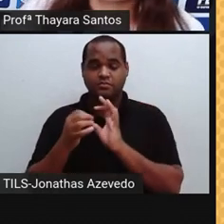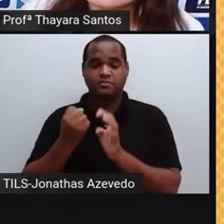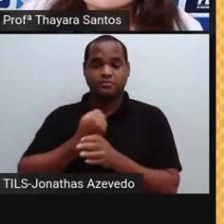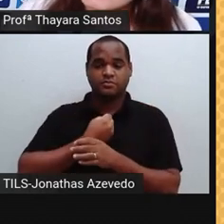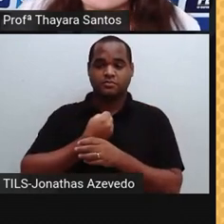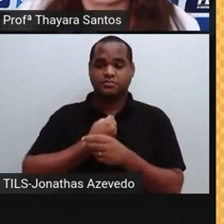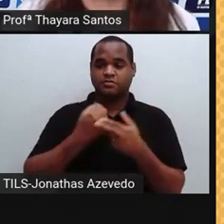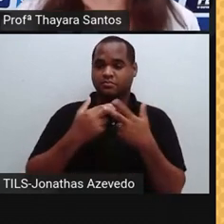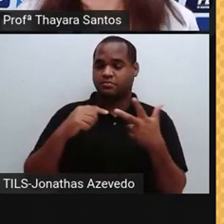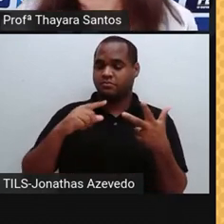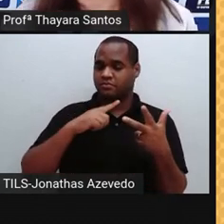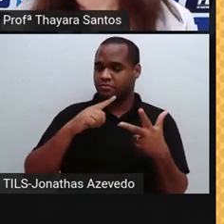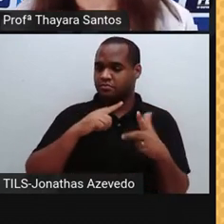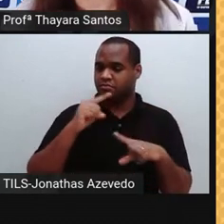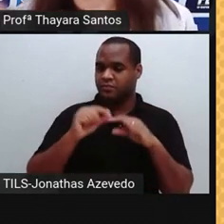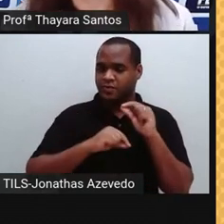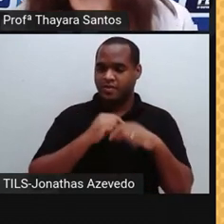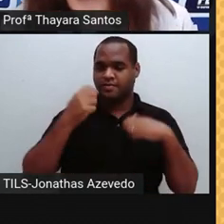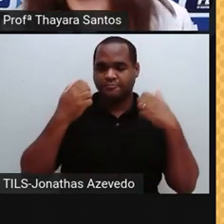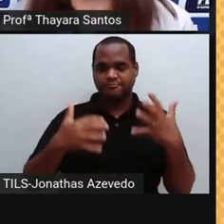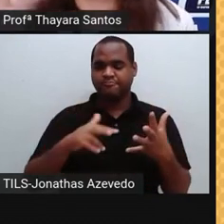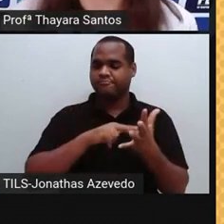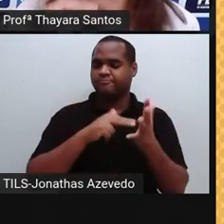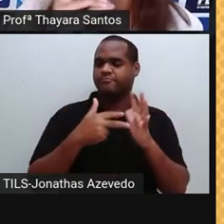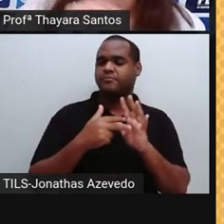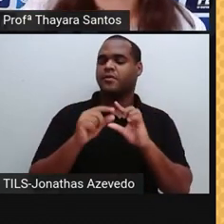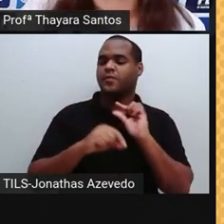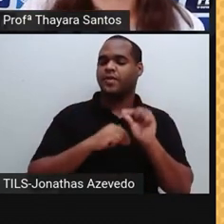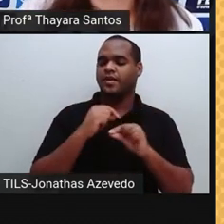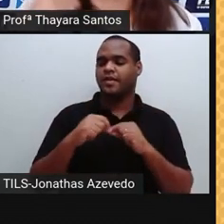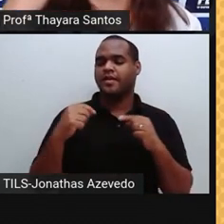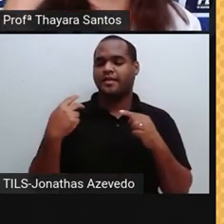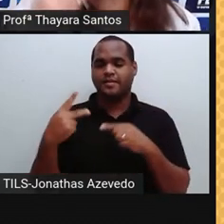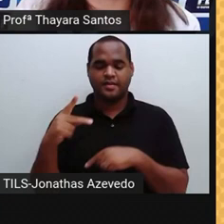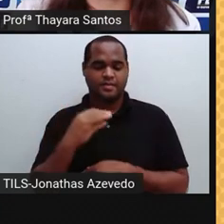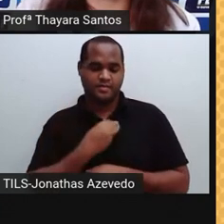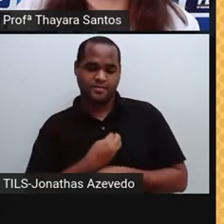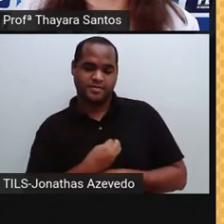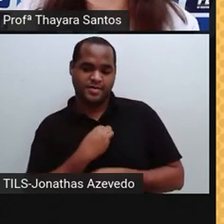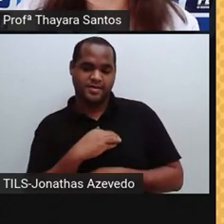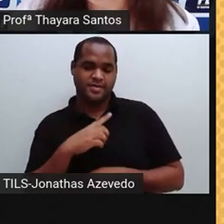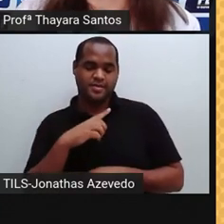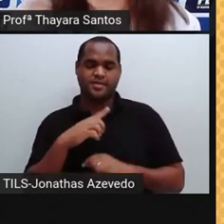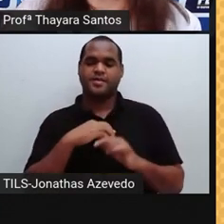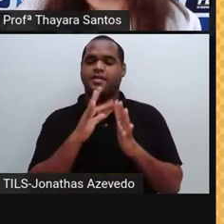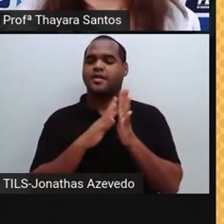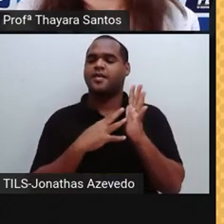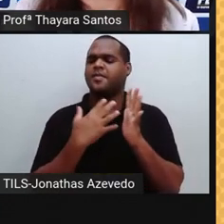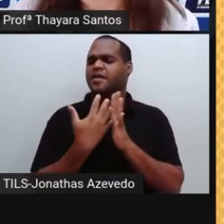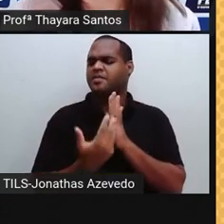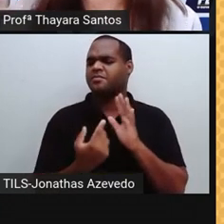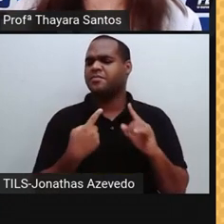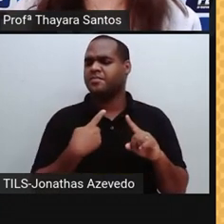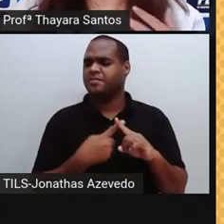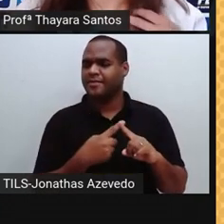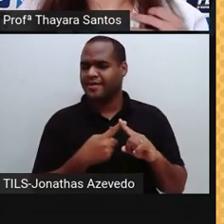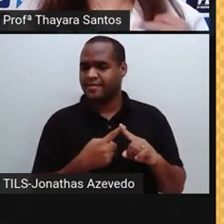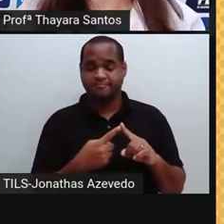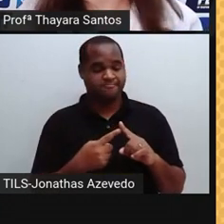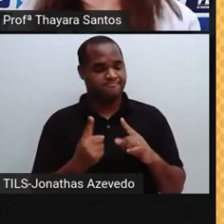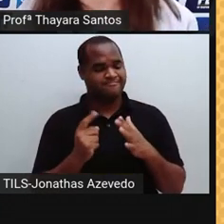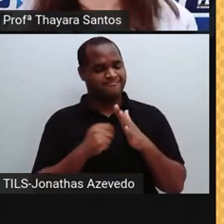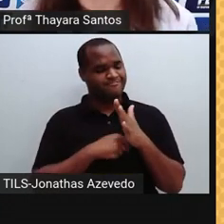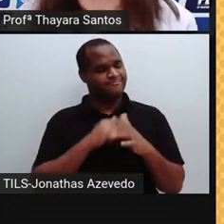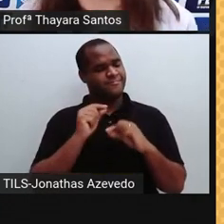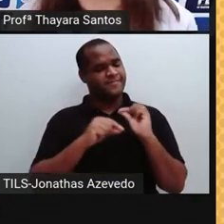camadas que ele tem vai determinar qual é a posição dele lá na tabela periódica. Por que isso? Vocês podem estar se perguntando.